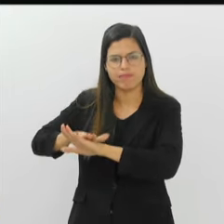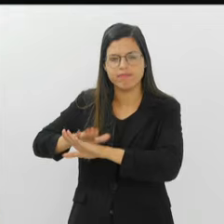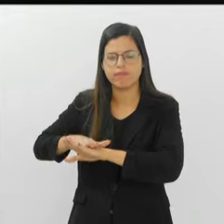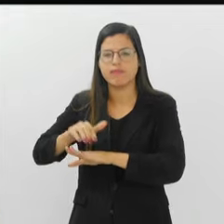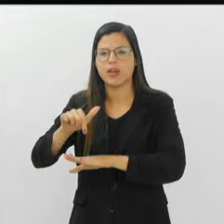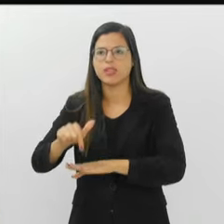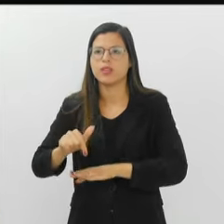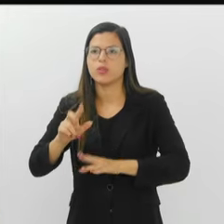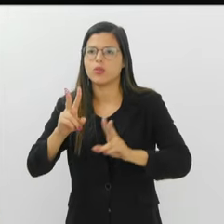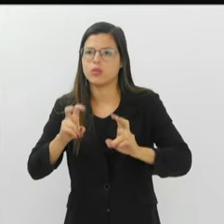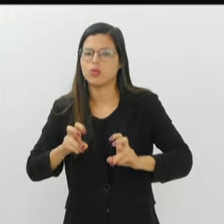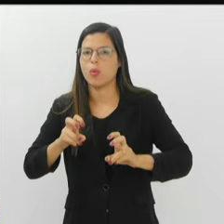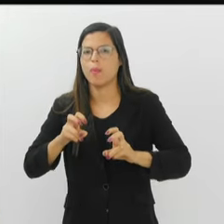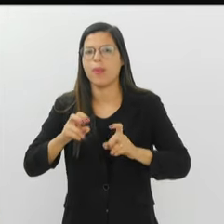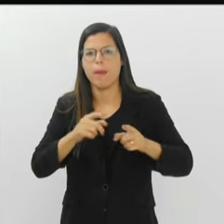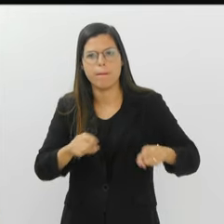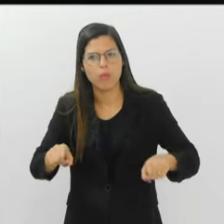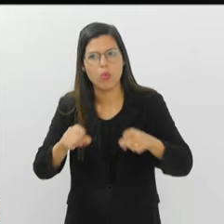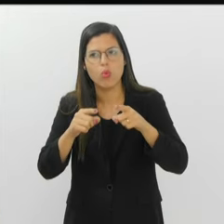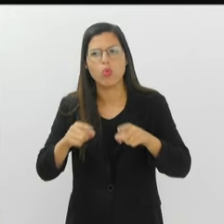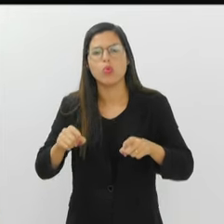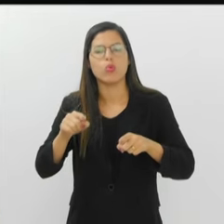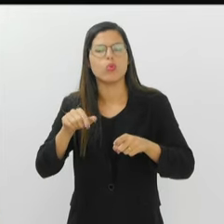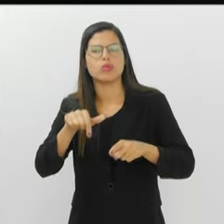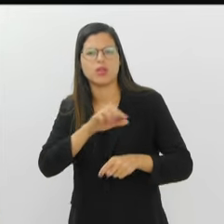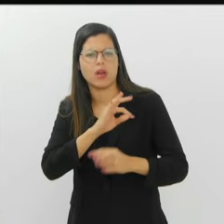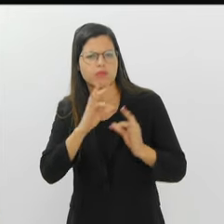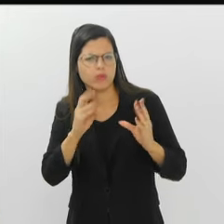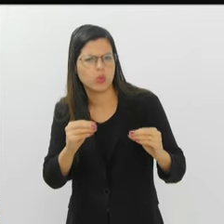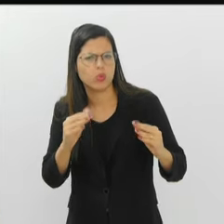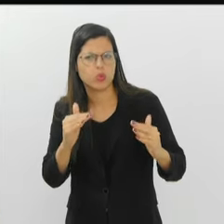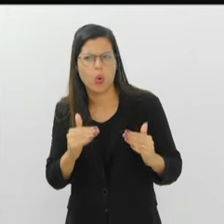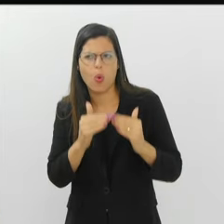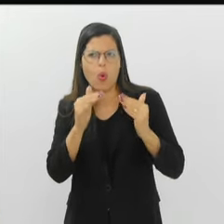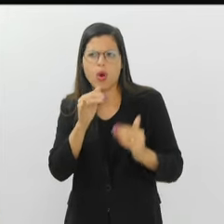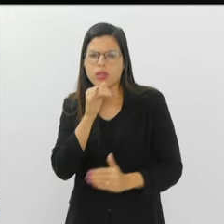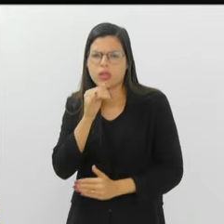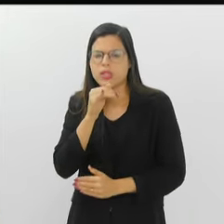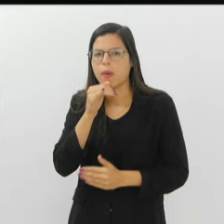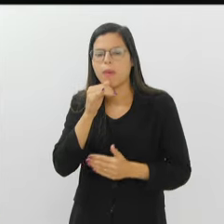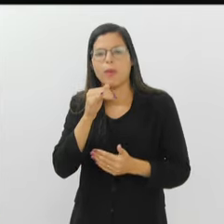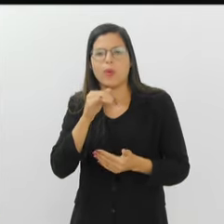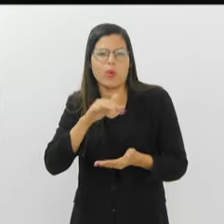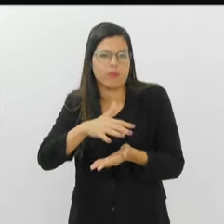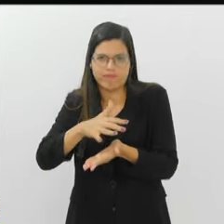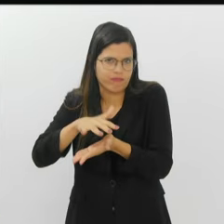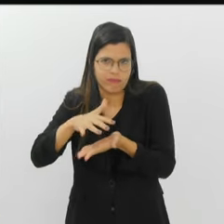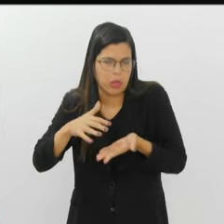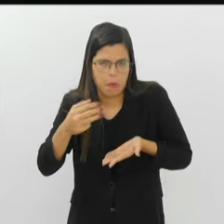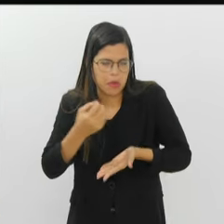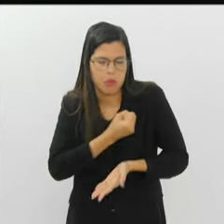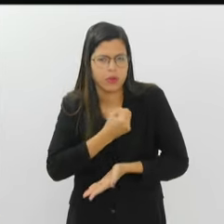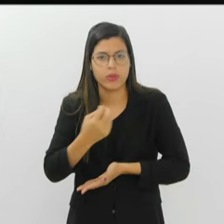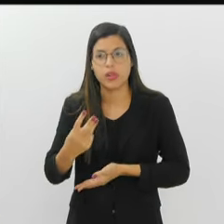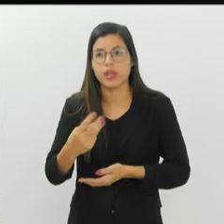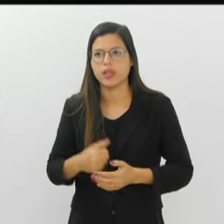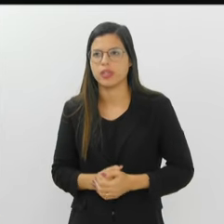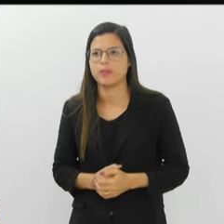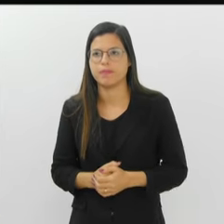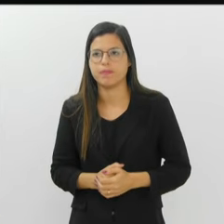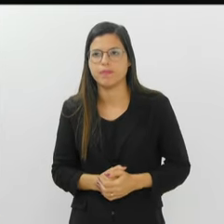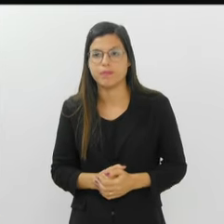bastidores sobre o Samba. Não, o Samba vai ser esse, vai ser esse. Todos concordam, o Samba vai ser esse. Samba, vou dar um chute. Samba três, sim. Samba três.